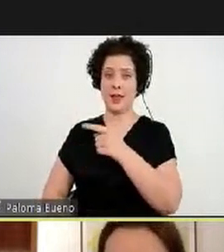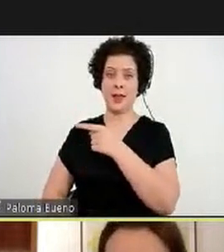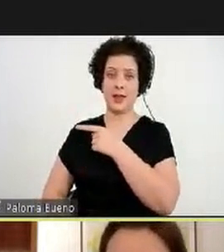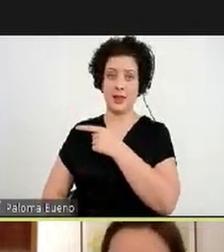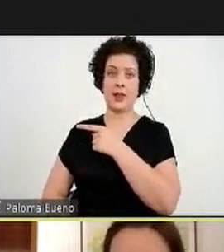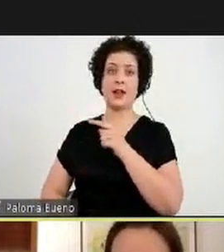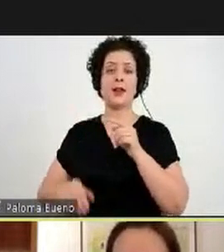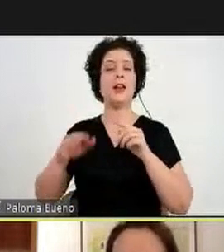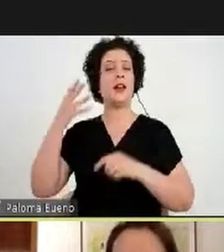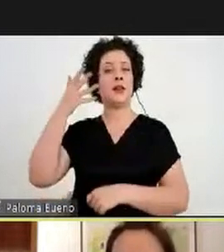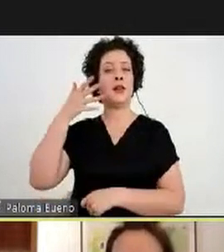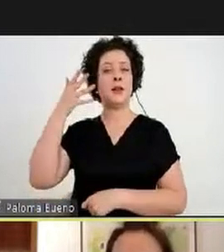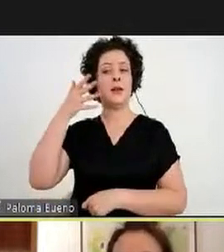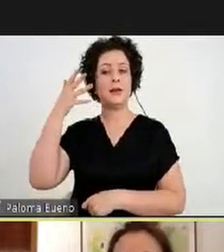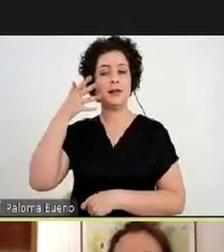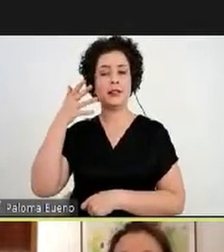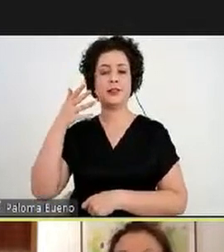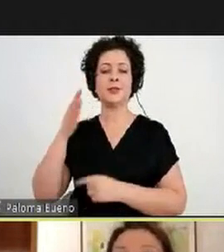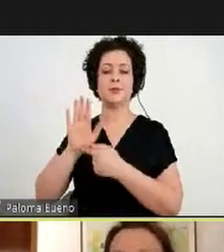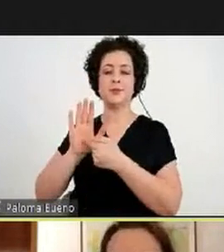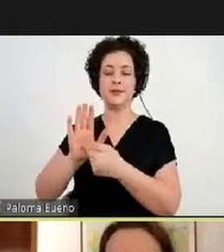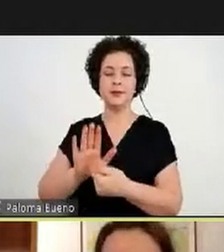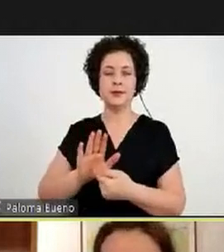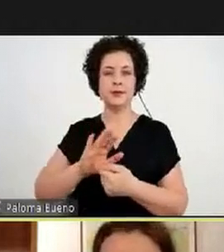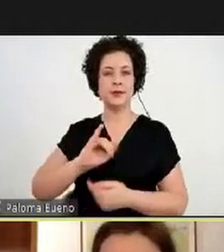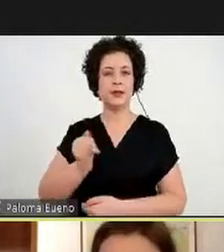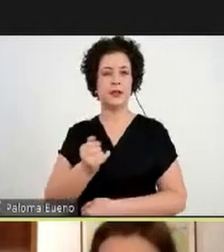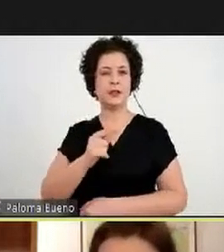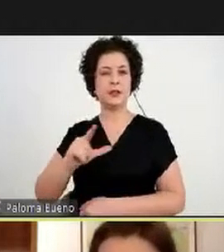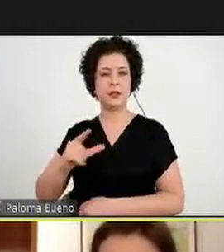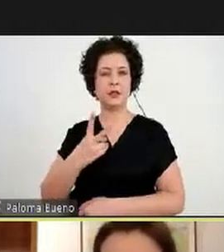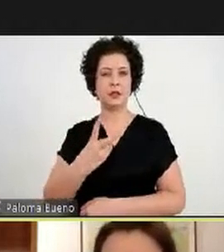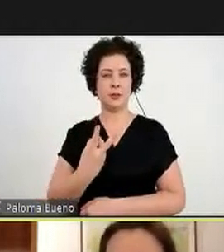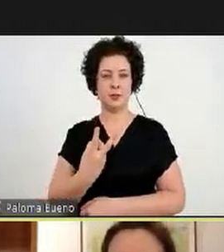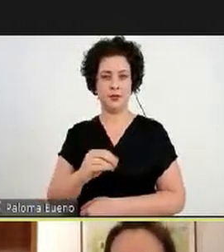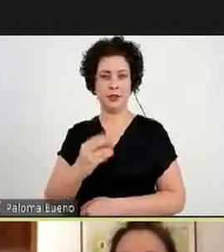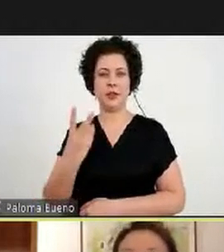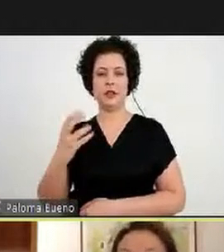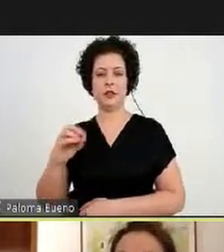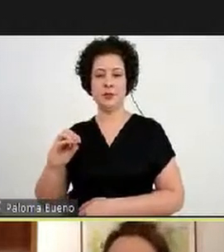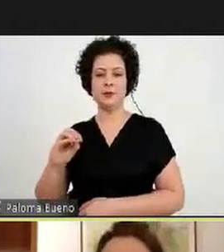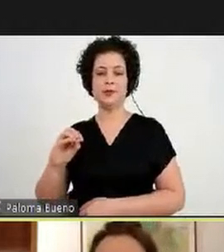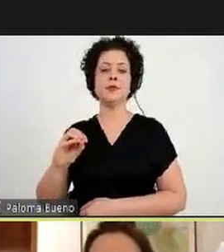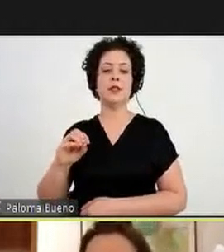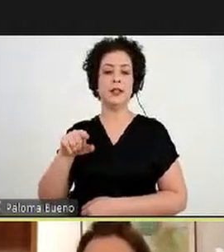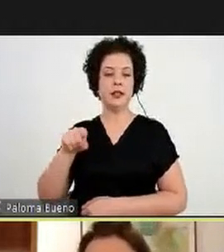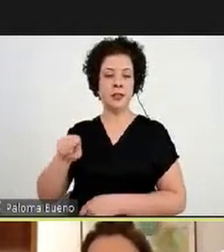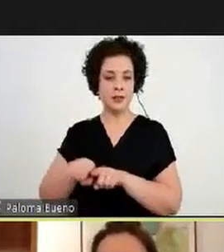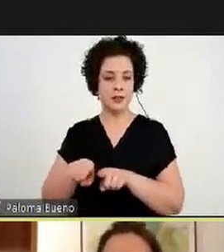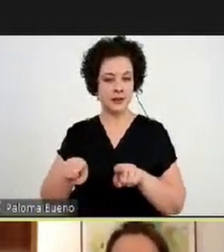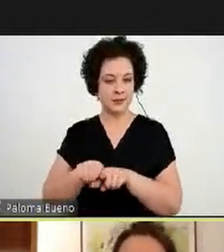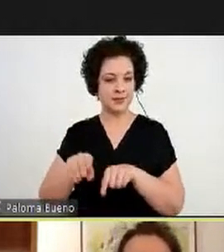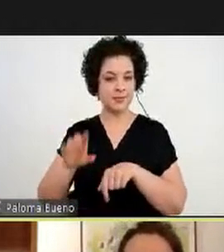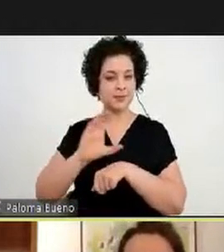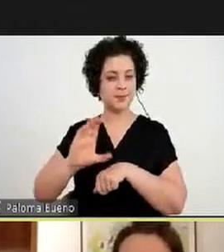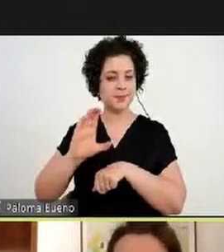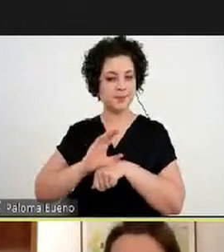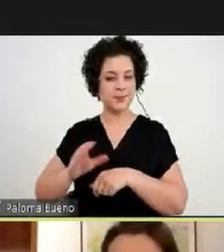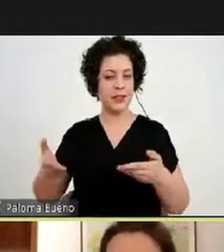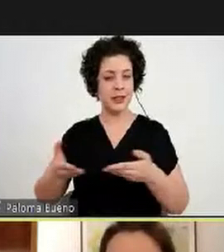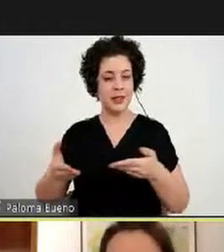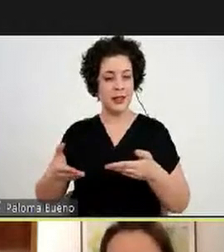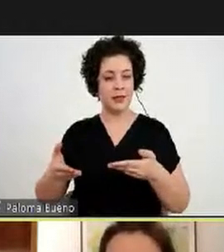webinário que foi apresentado em julho de 2020 e esteve também no curso agora em